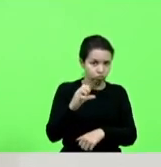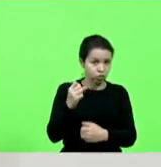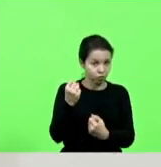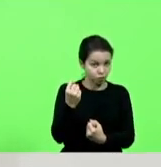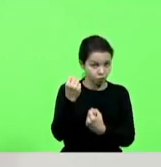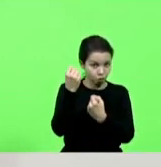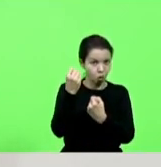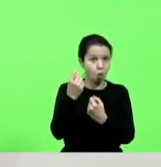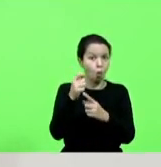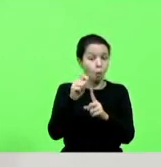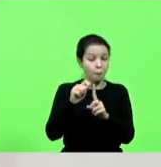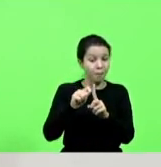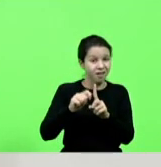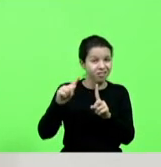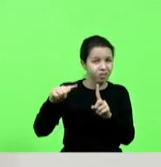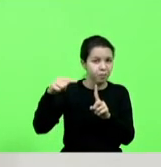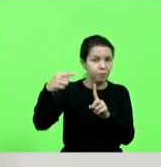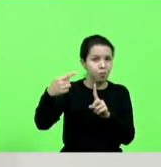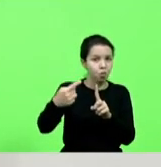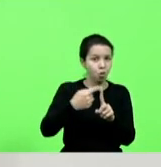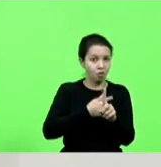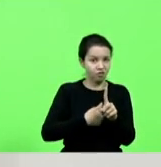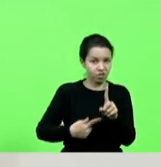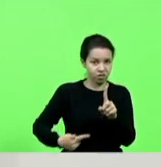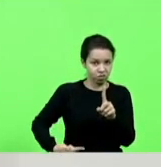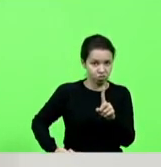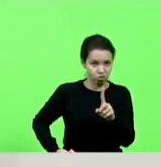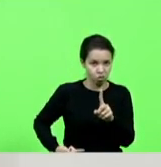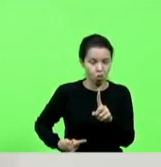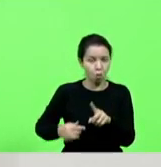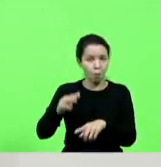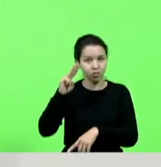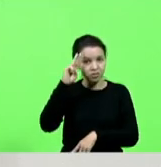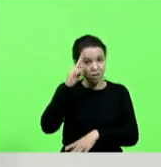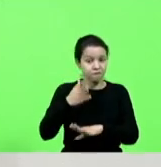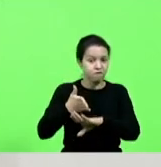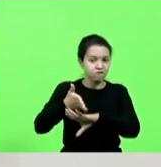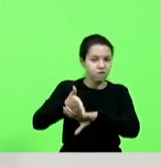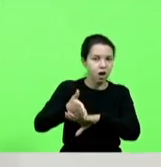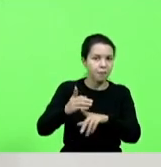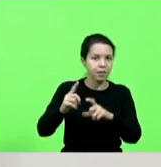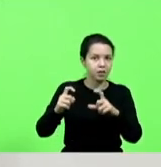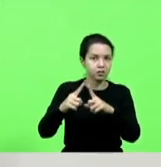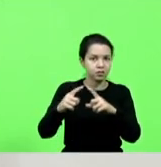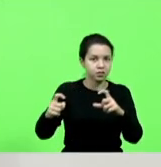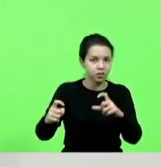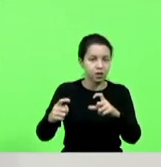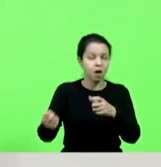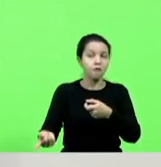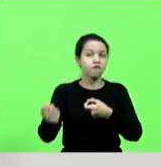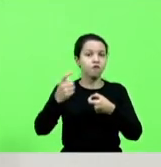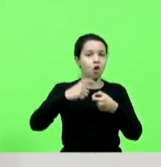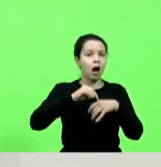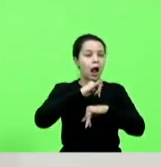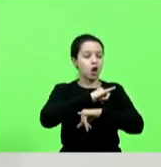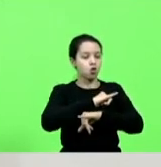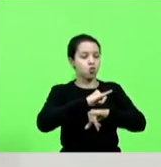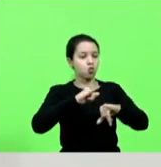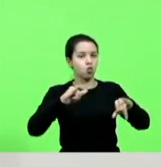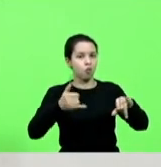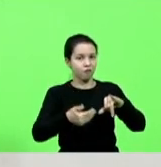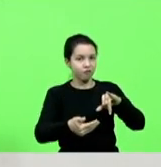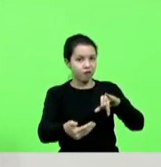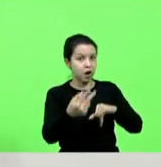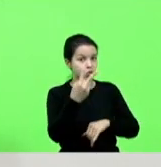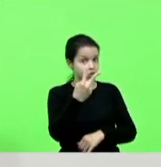que o governo o governador vai a Brasília anuncia que vai colocar 200 milhões